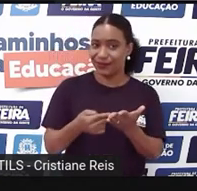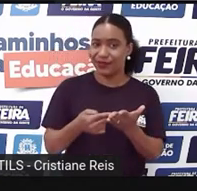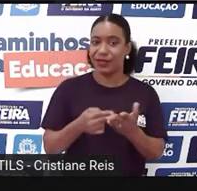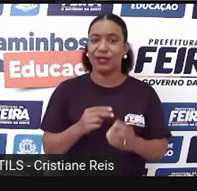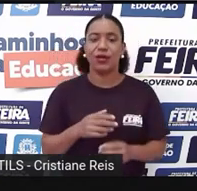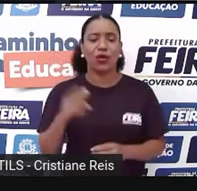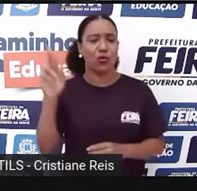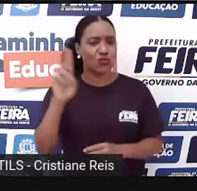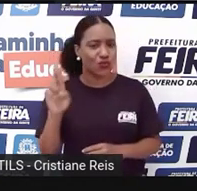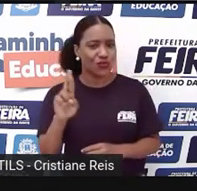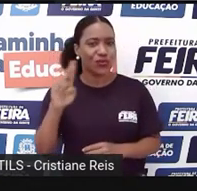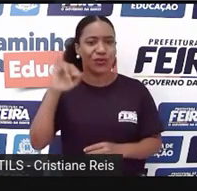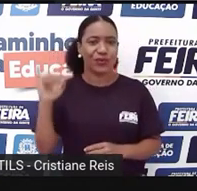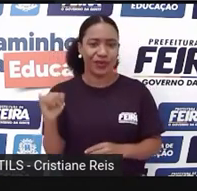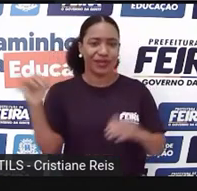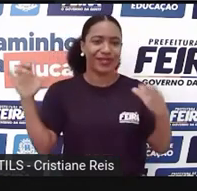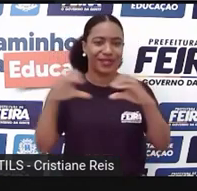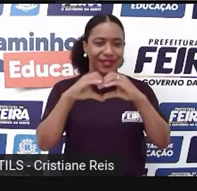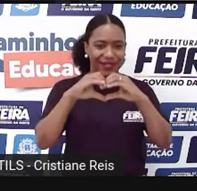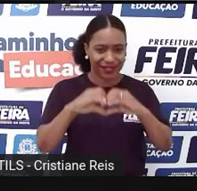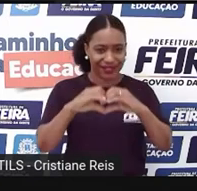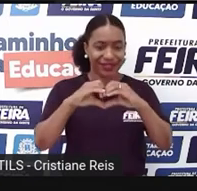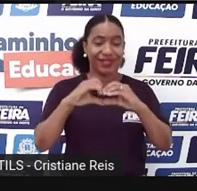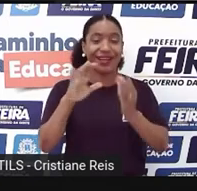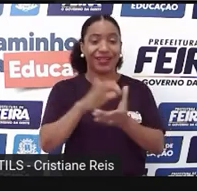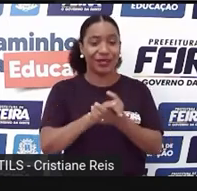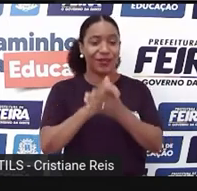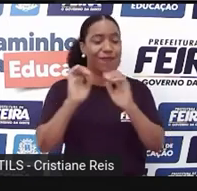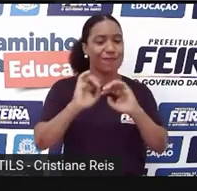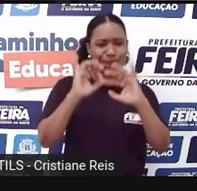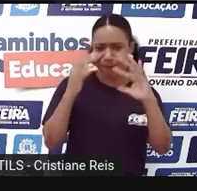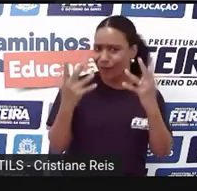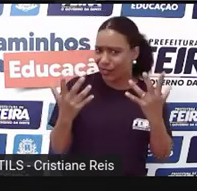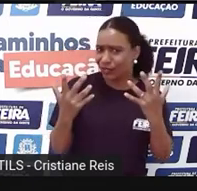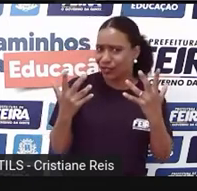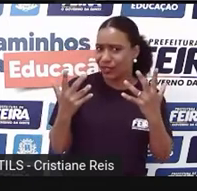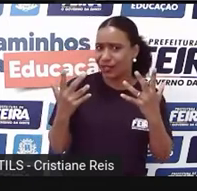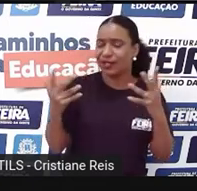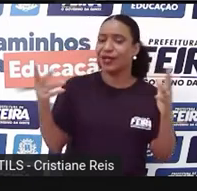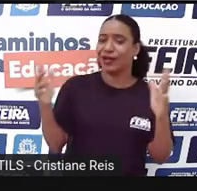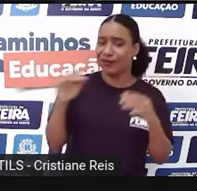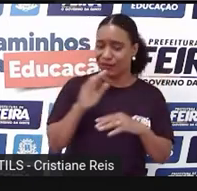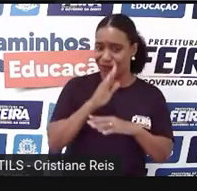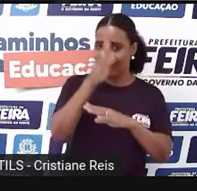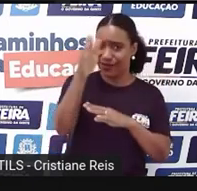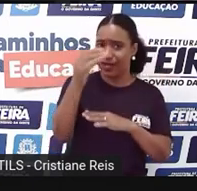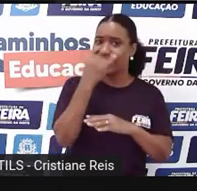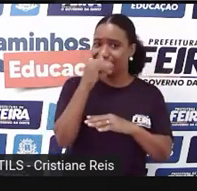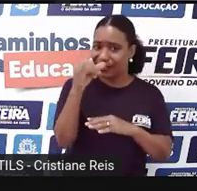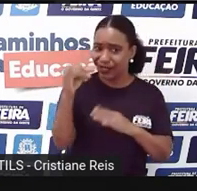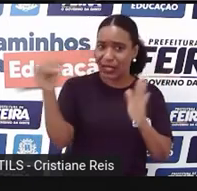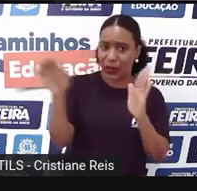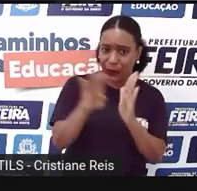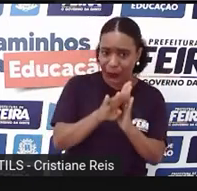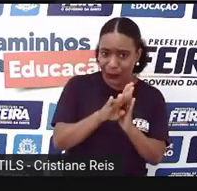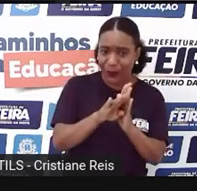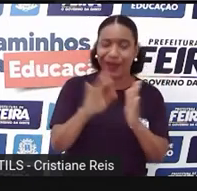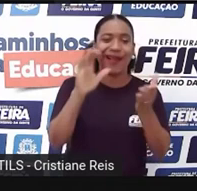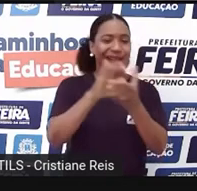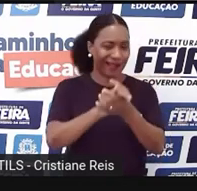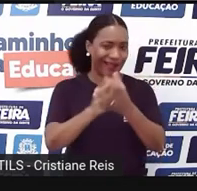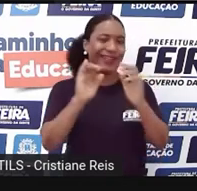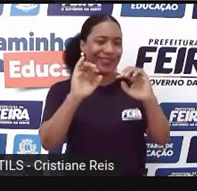Estará celebrando Seu casamento Quando você chegar Na Itália Então A alteração Que